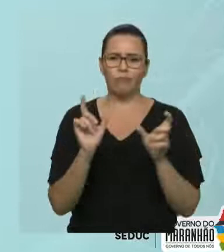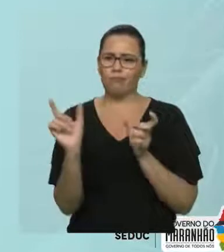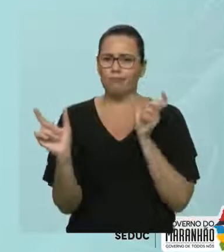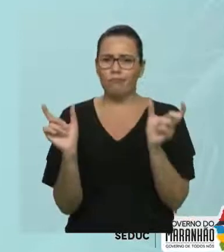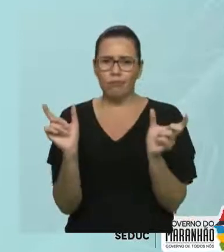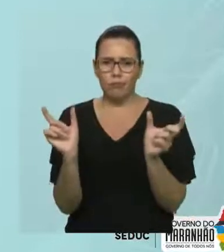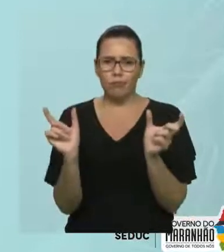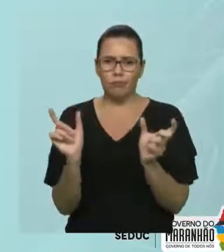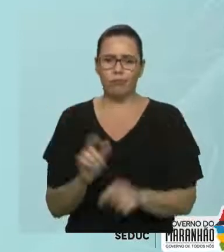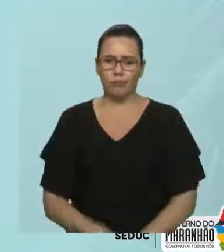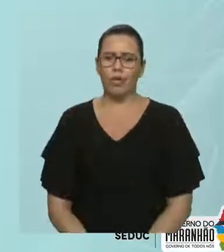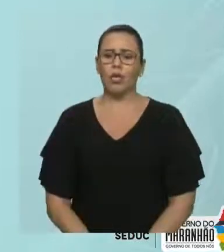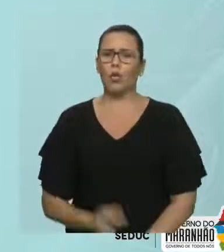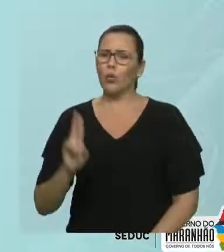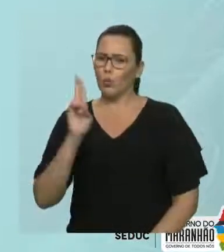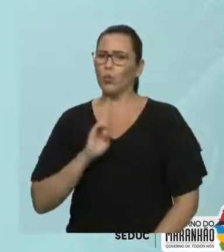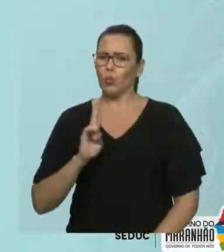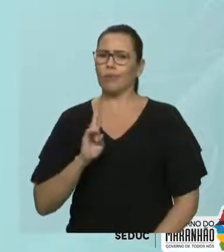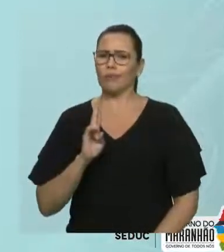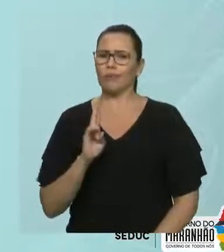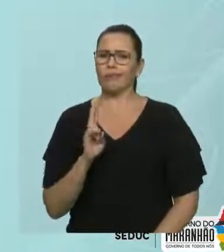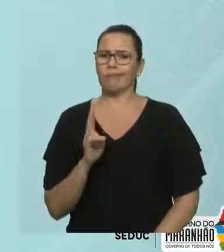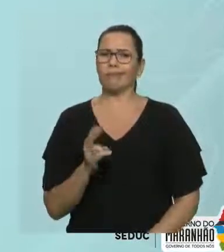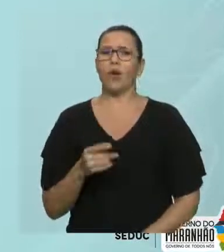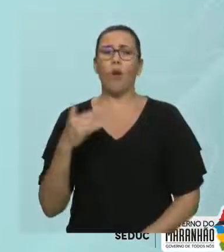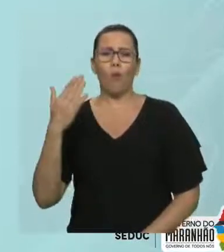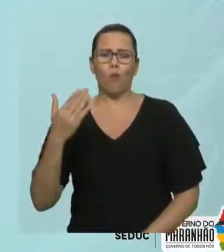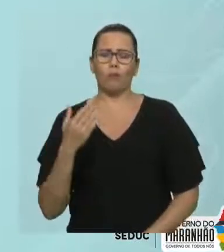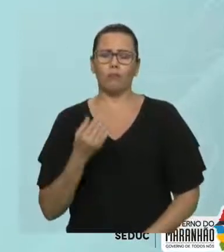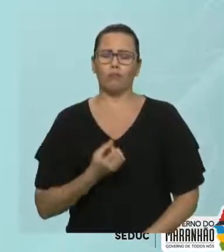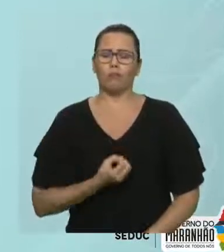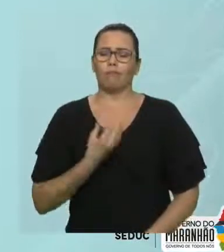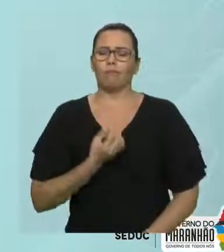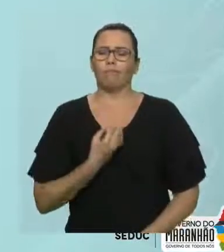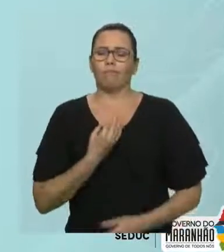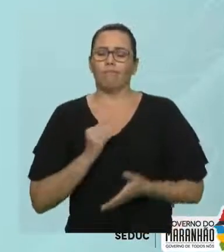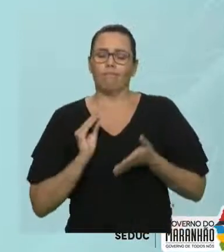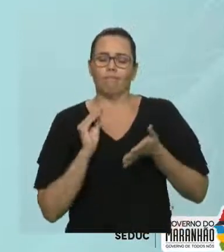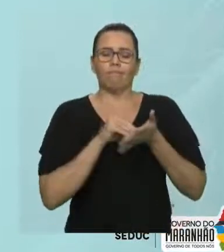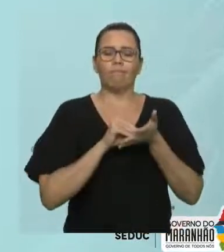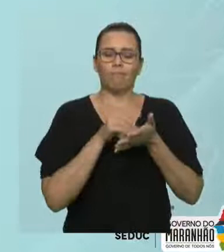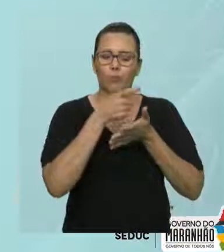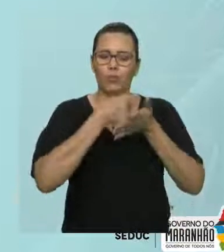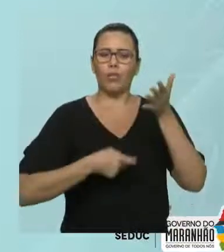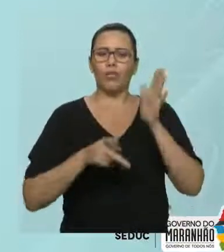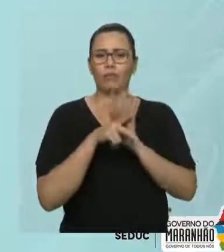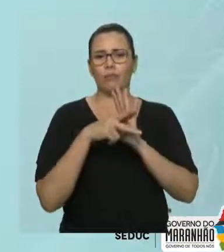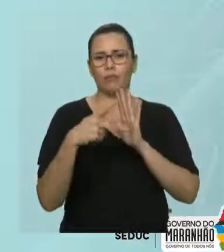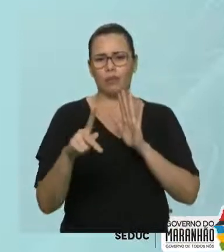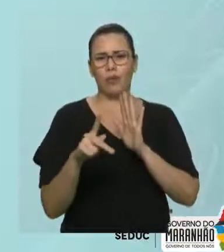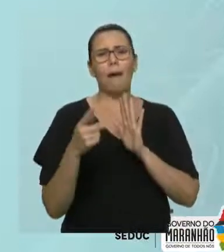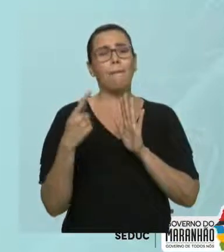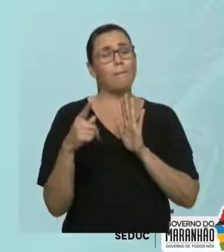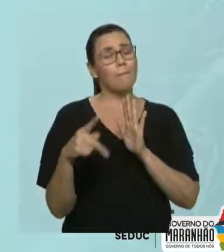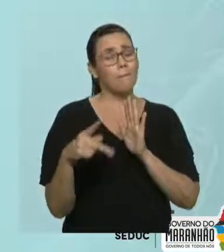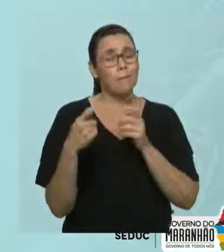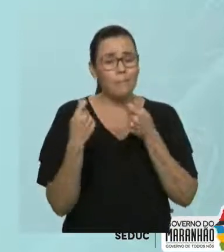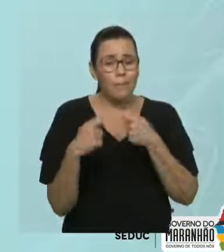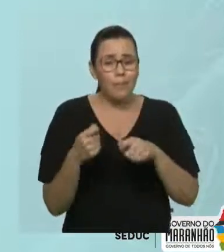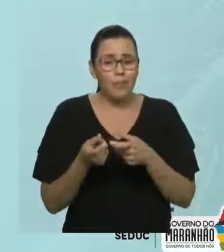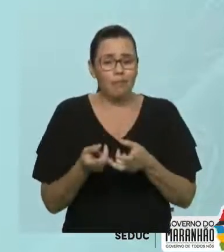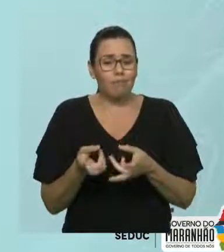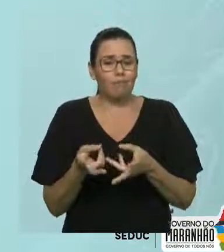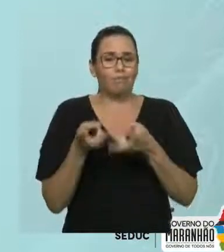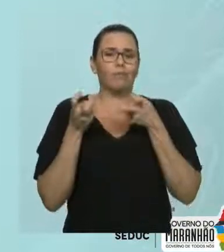produzindo a redação de vocês. Essa que é a grande importância de você dominar, perceber as relações de sentido,